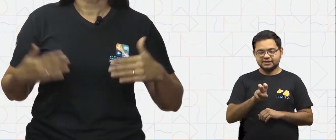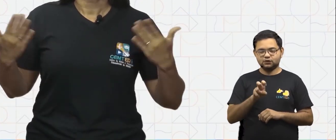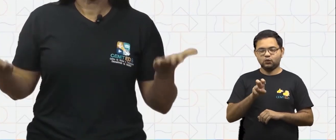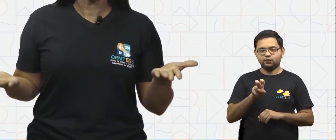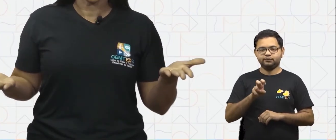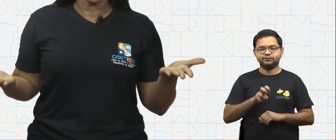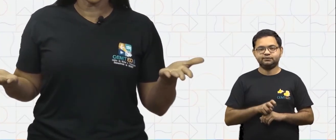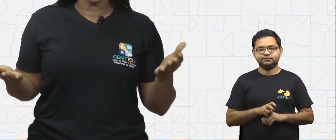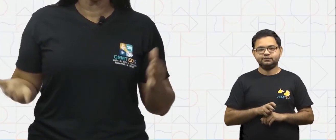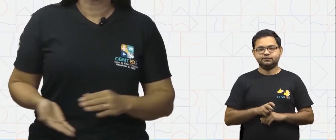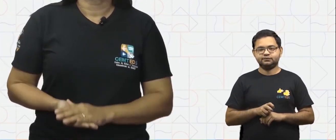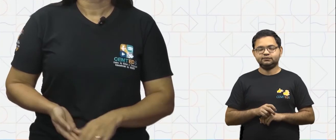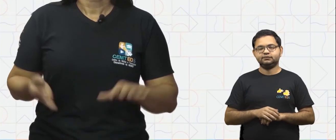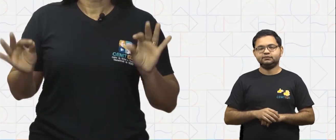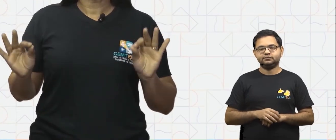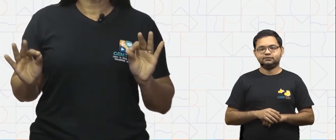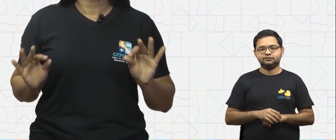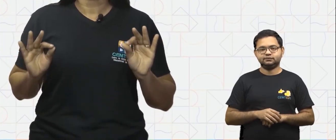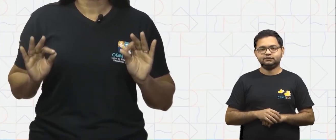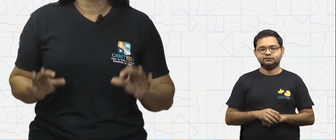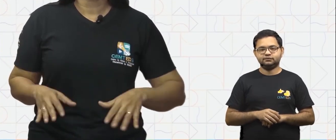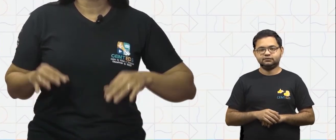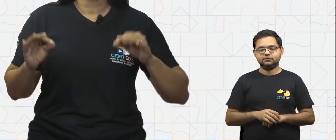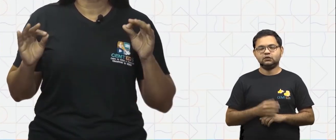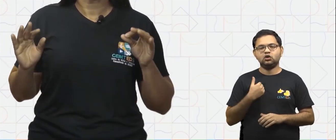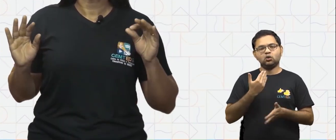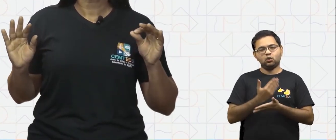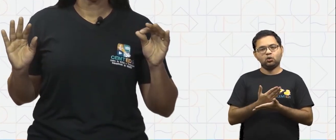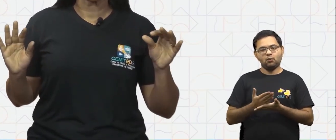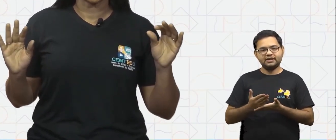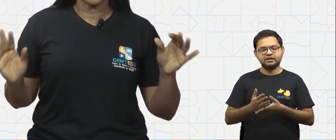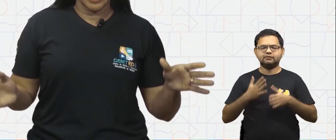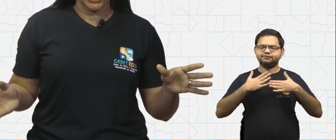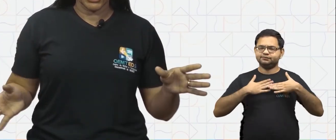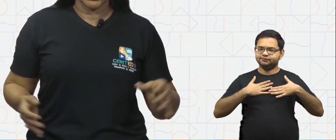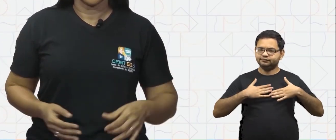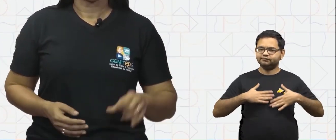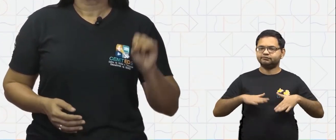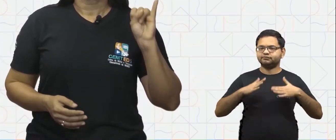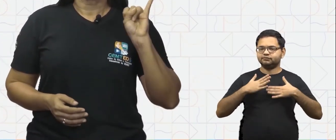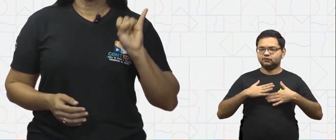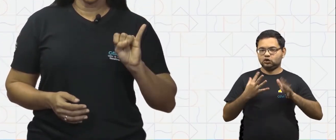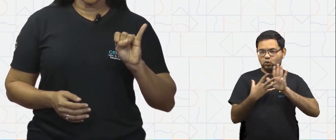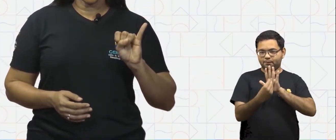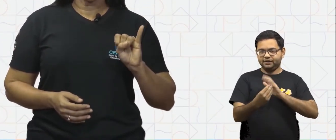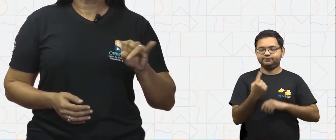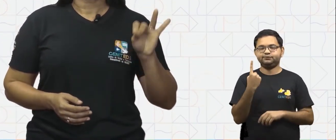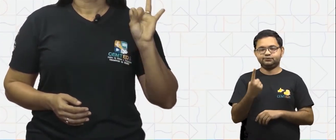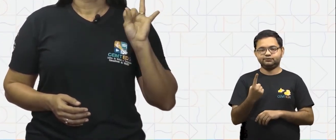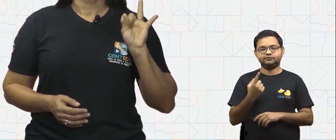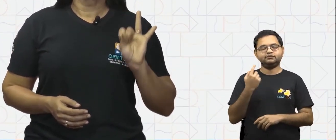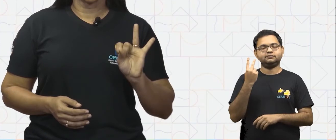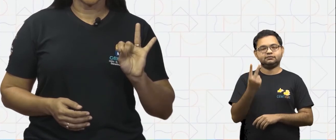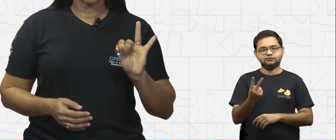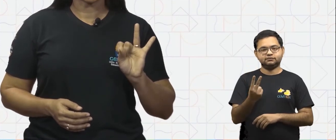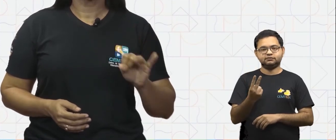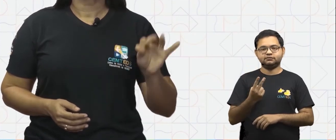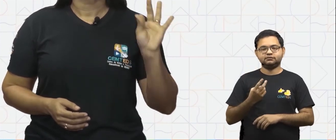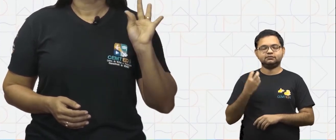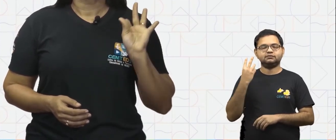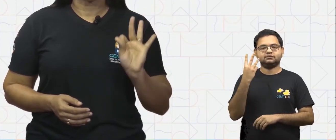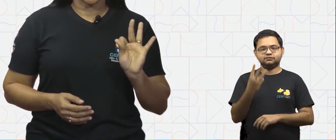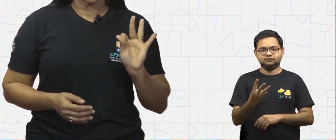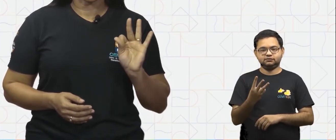5, conforme eu pedi. Primeiro, conte pausadamente. 1, 2,